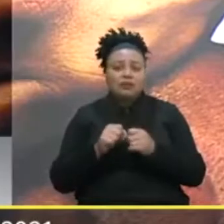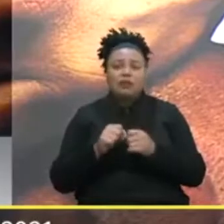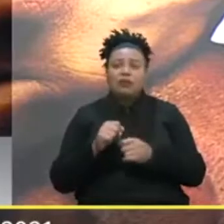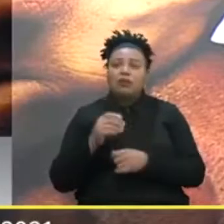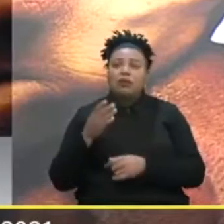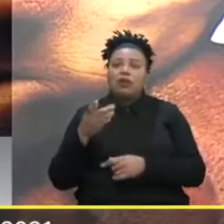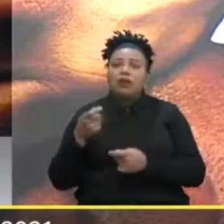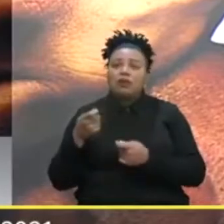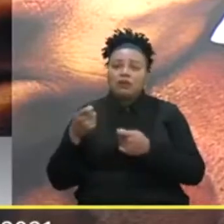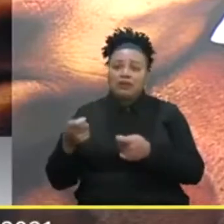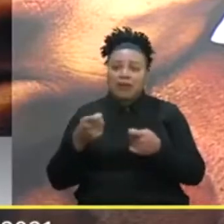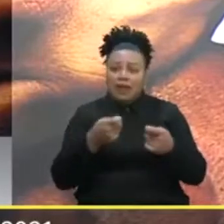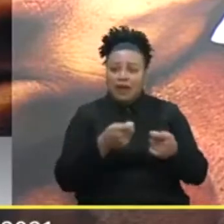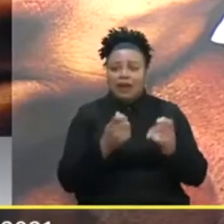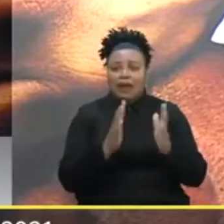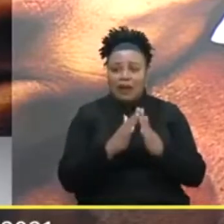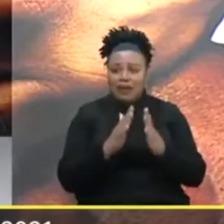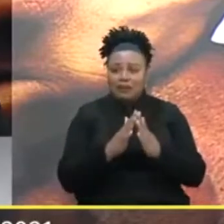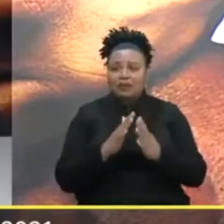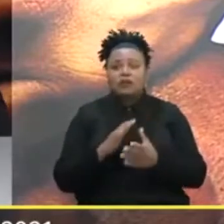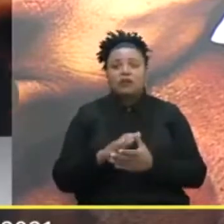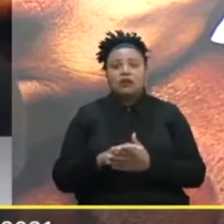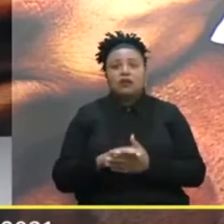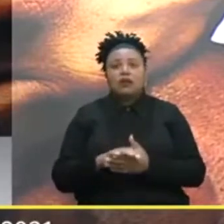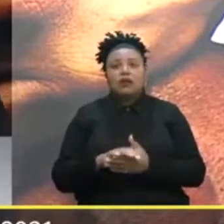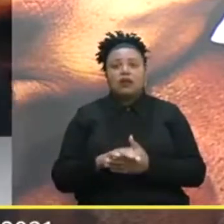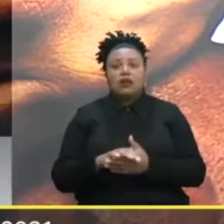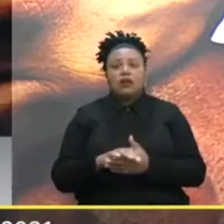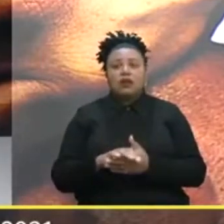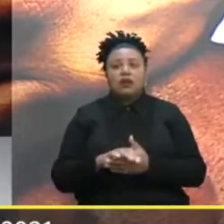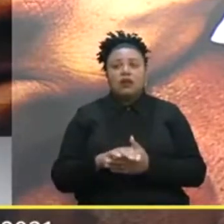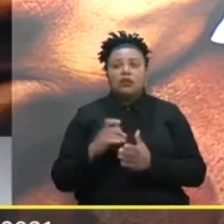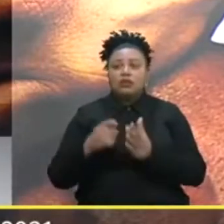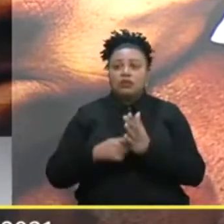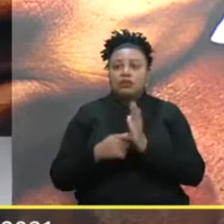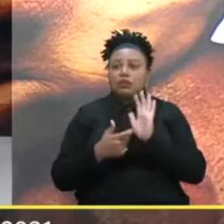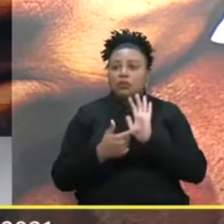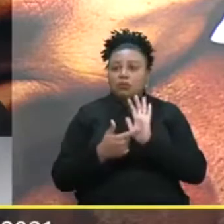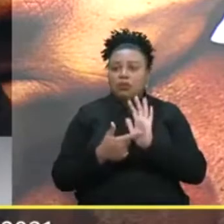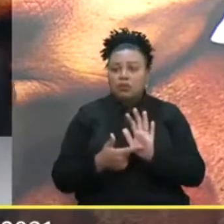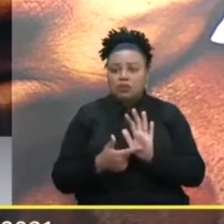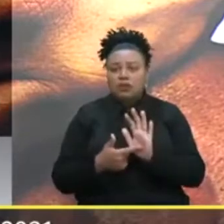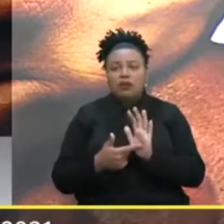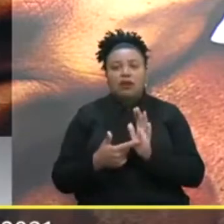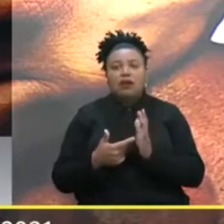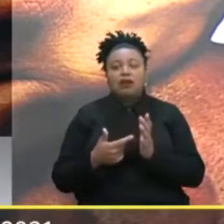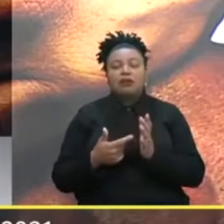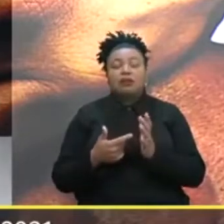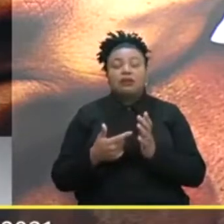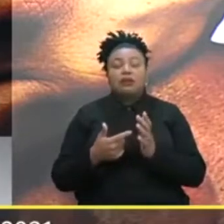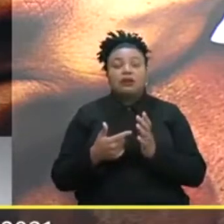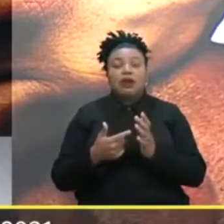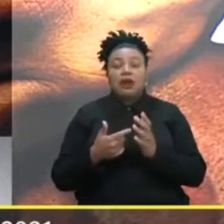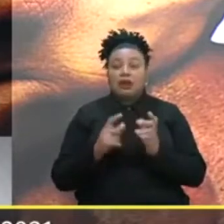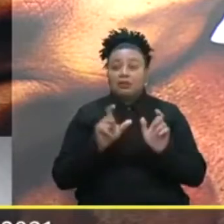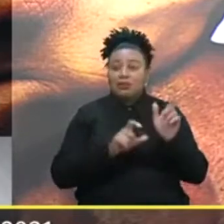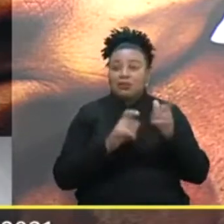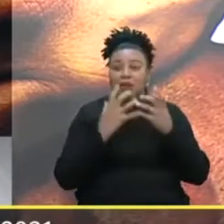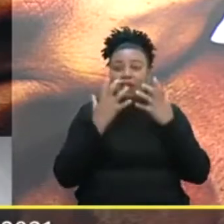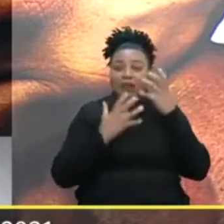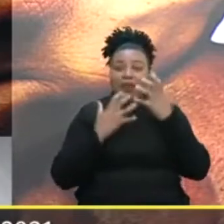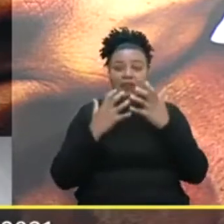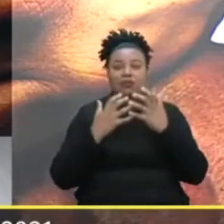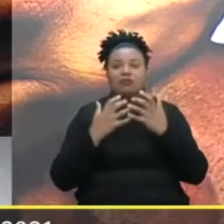E tal Então A gente Procurou Mostrar Tirar do desespero Aquela pessoa Que estava